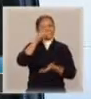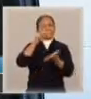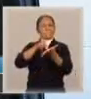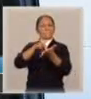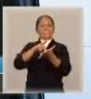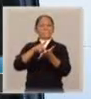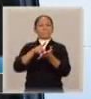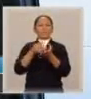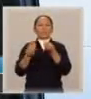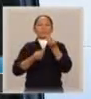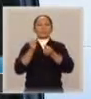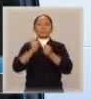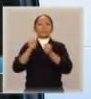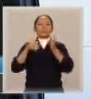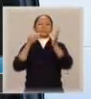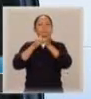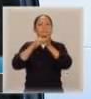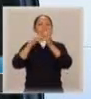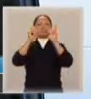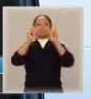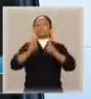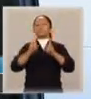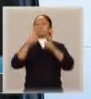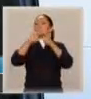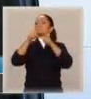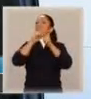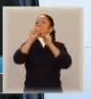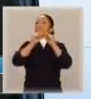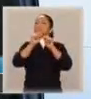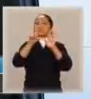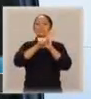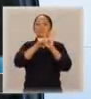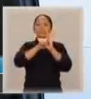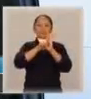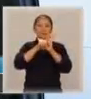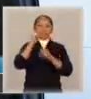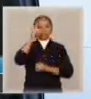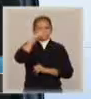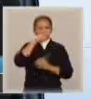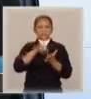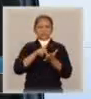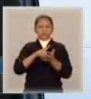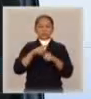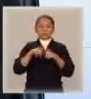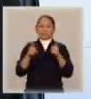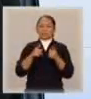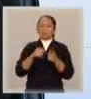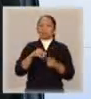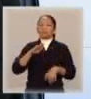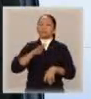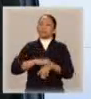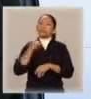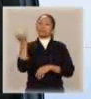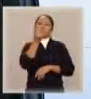criar uma solução para esse dilema somente a partir da lei. Eu penso que, muito mais do que